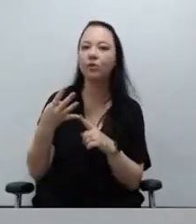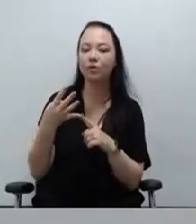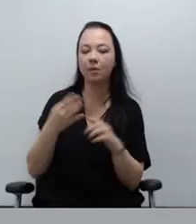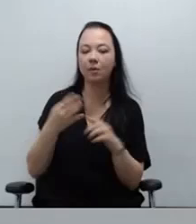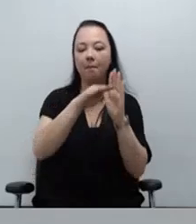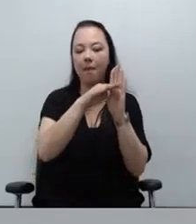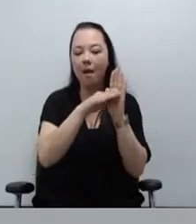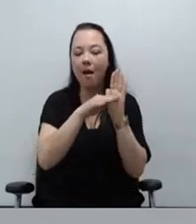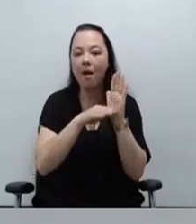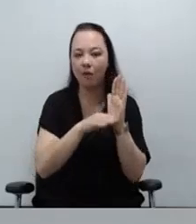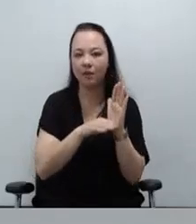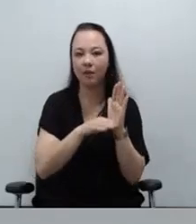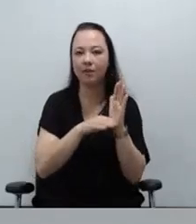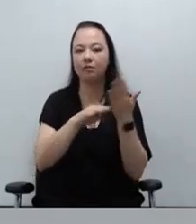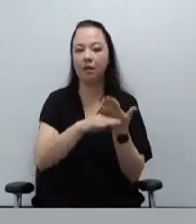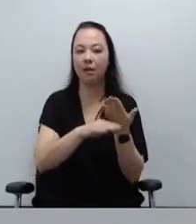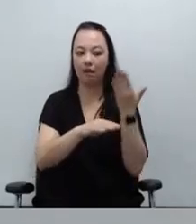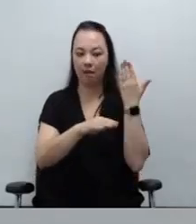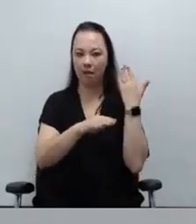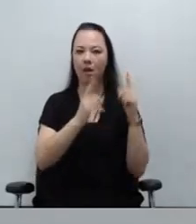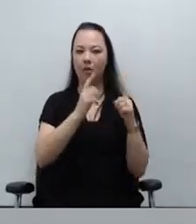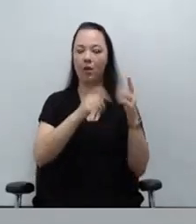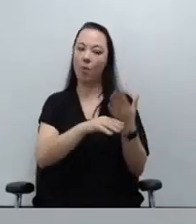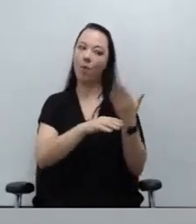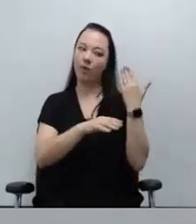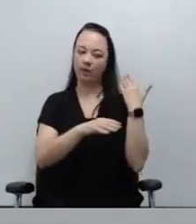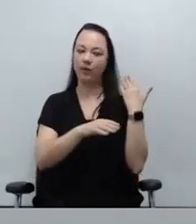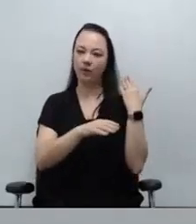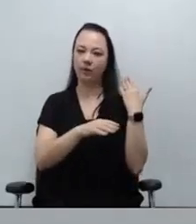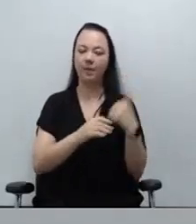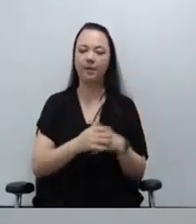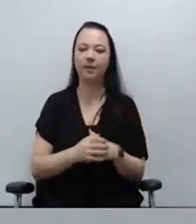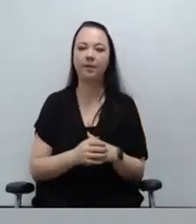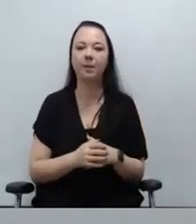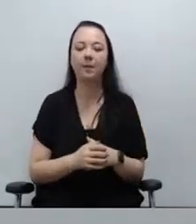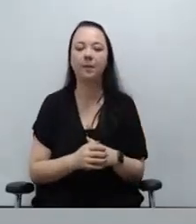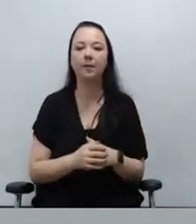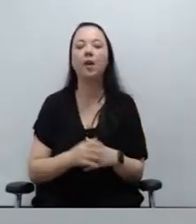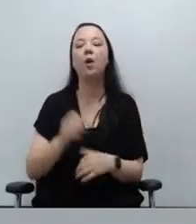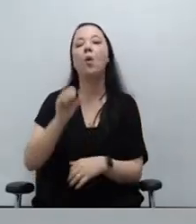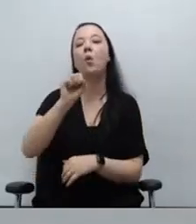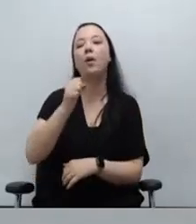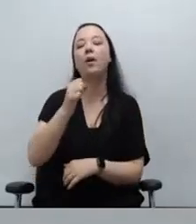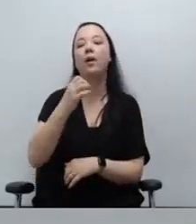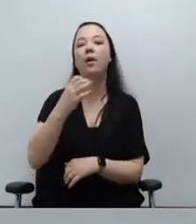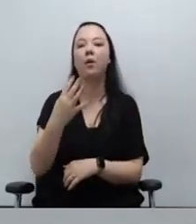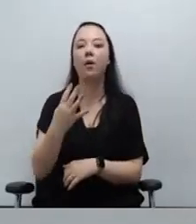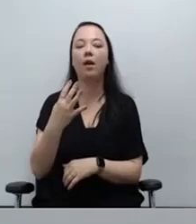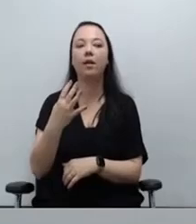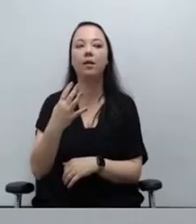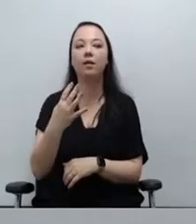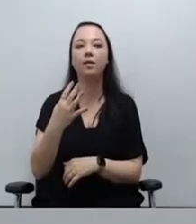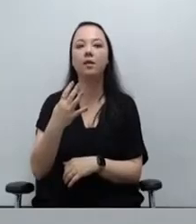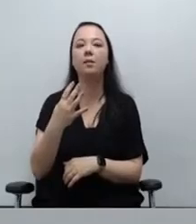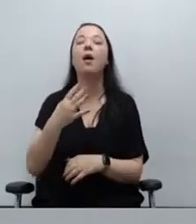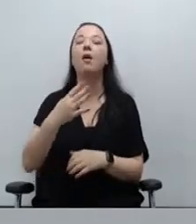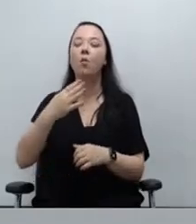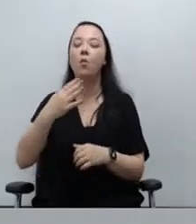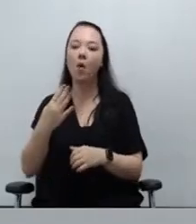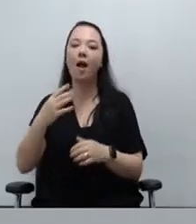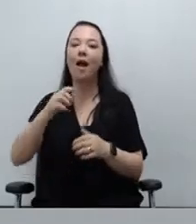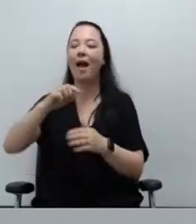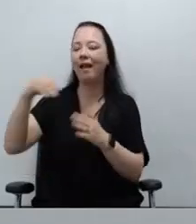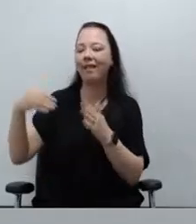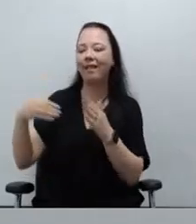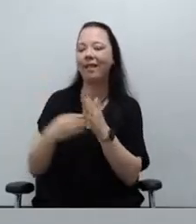aprovação da sessão anterior, as atas das sessões 8ª, 40ª, a 8ª, 44ª sessão